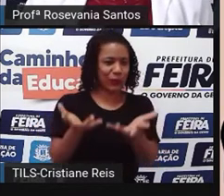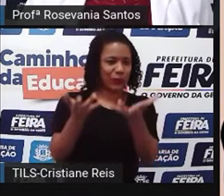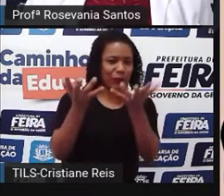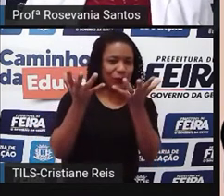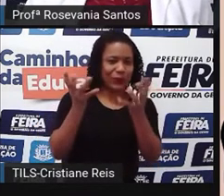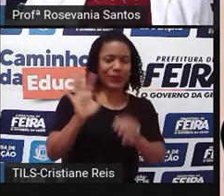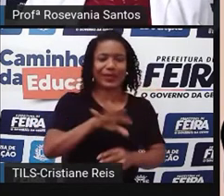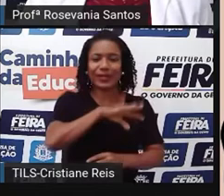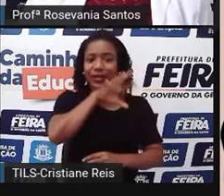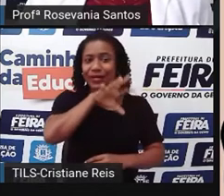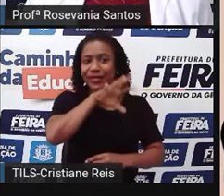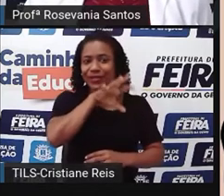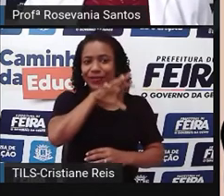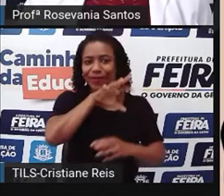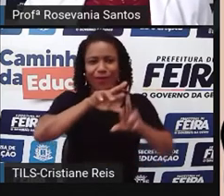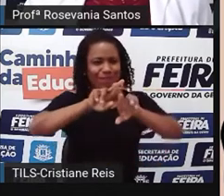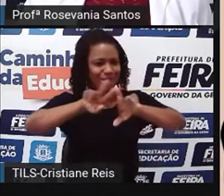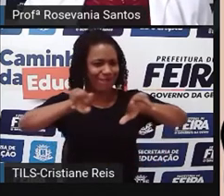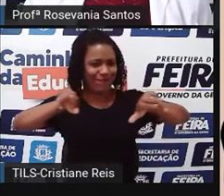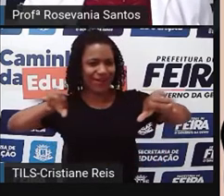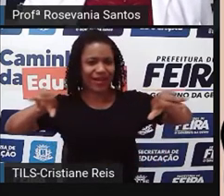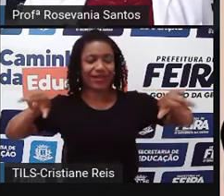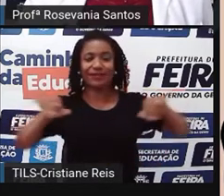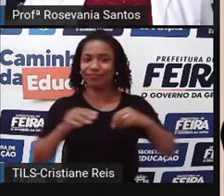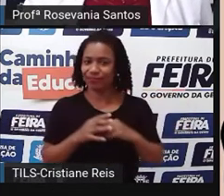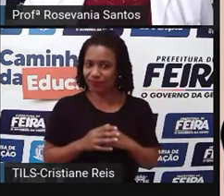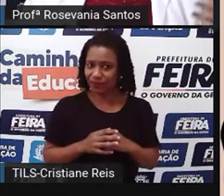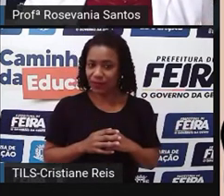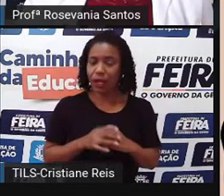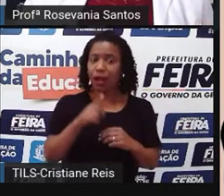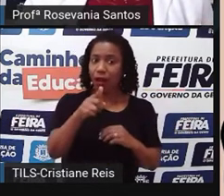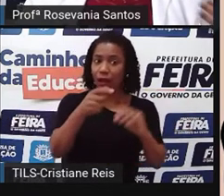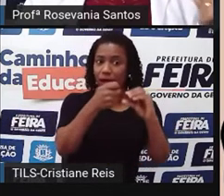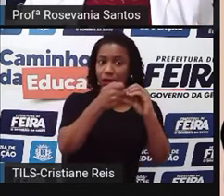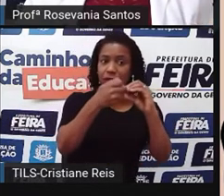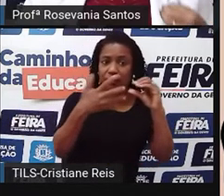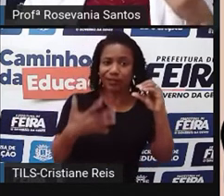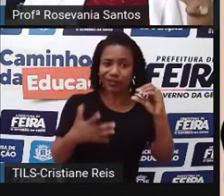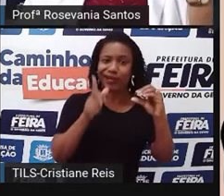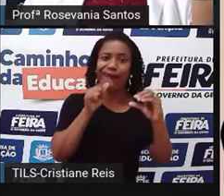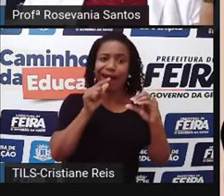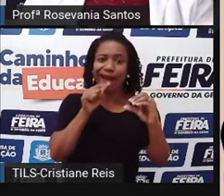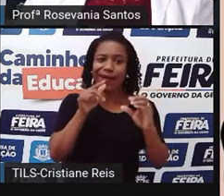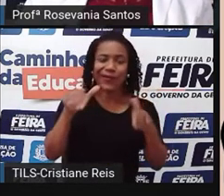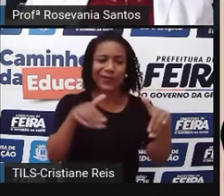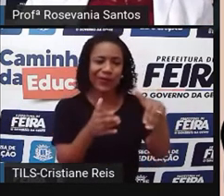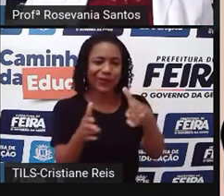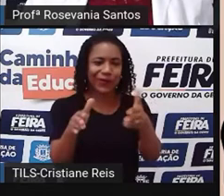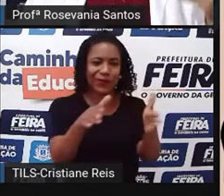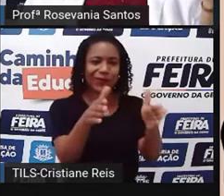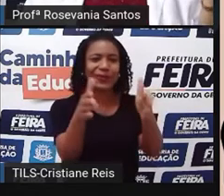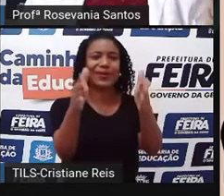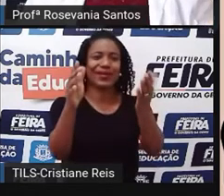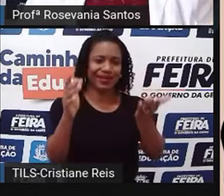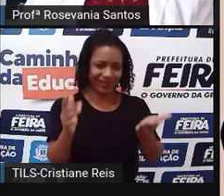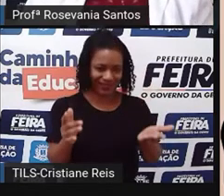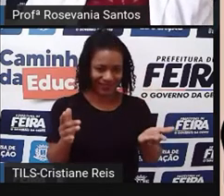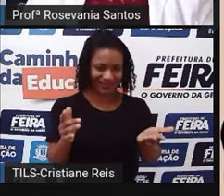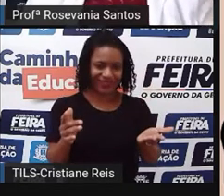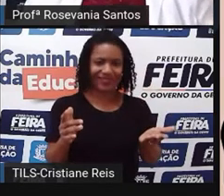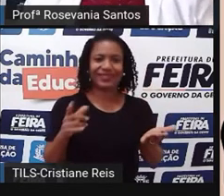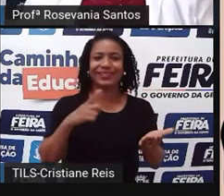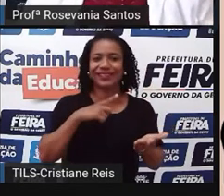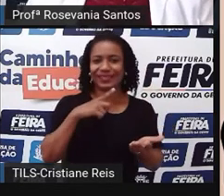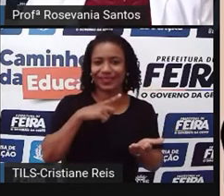a gente tem aqui um bioma nessa região muito voltado dessa questão de espaço úmido, com presença